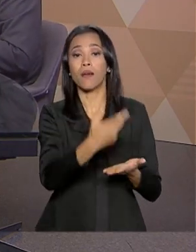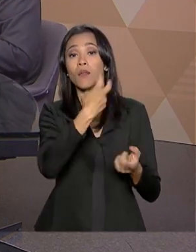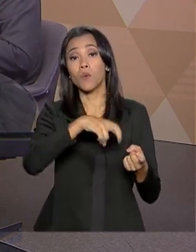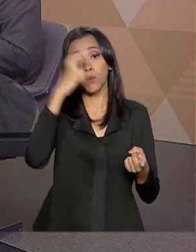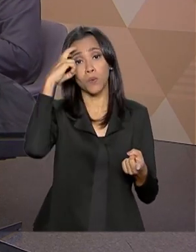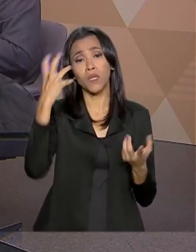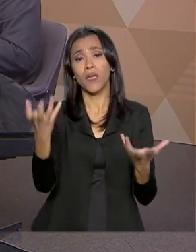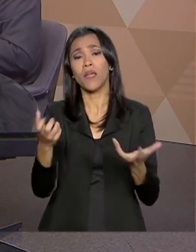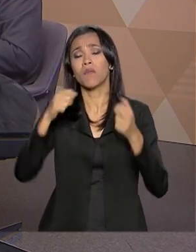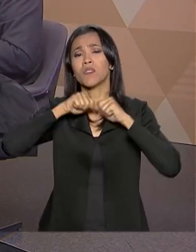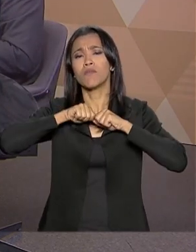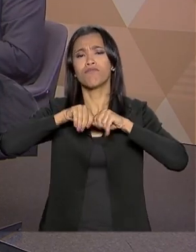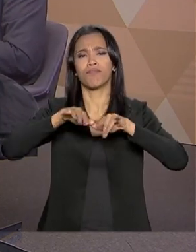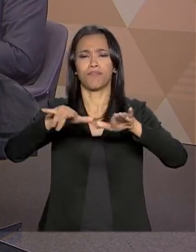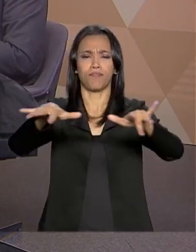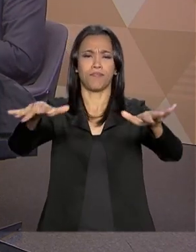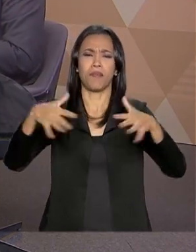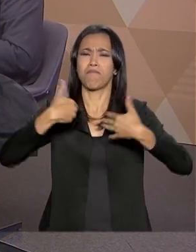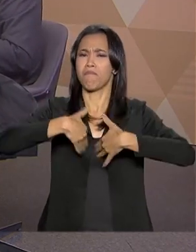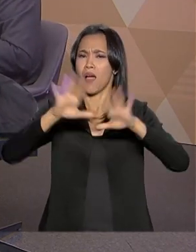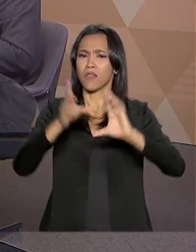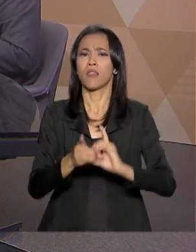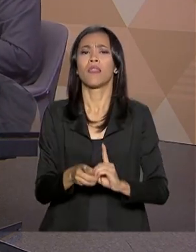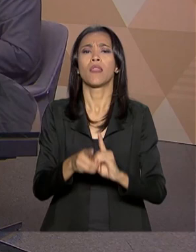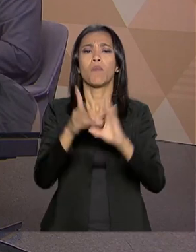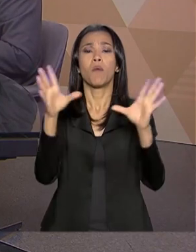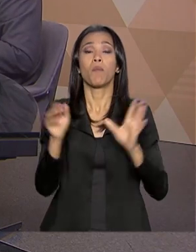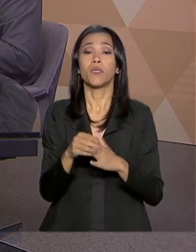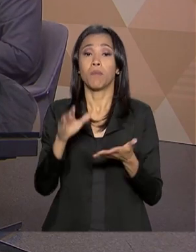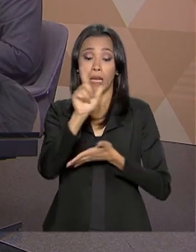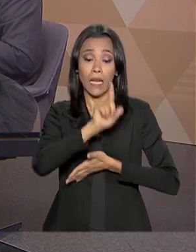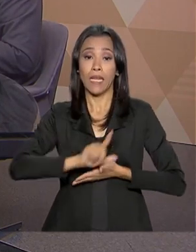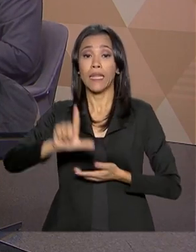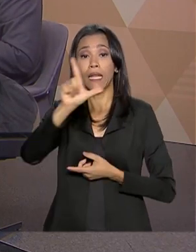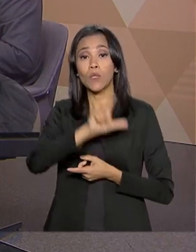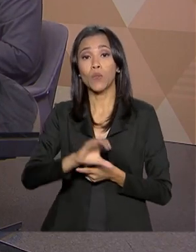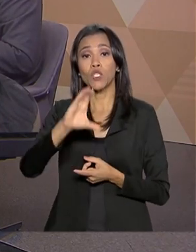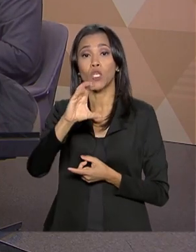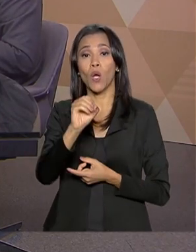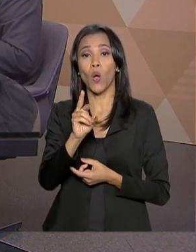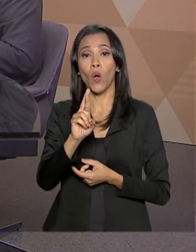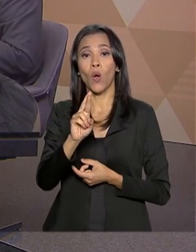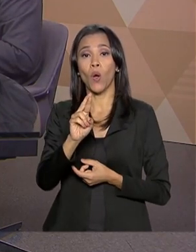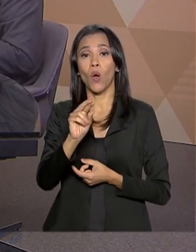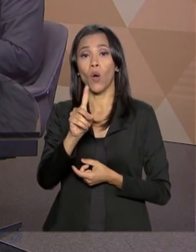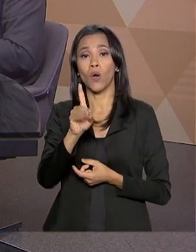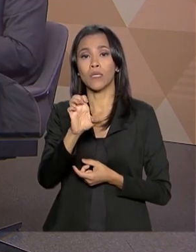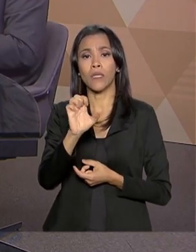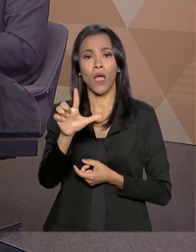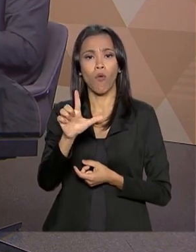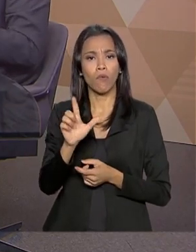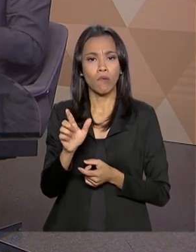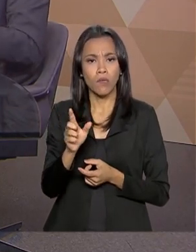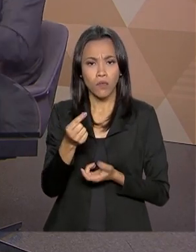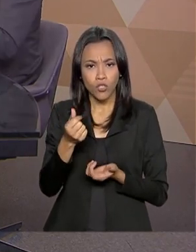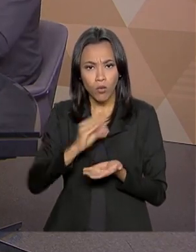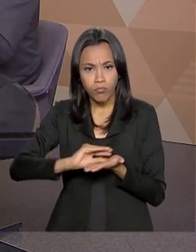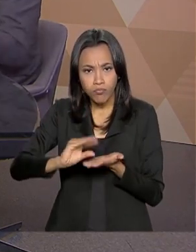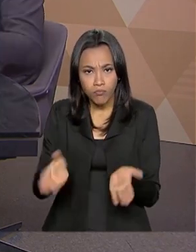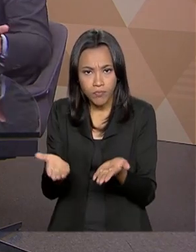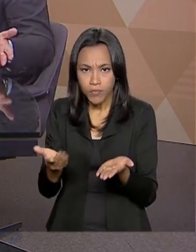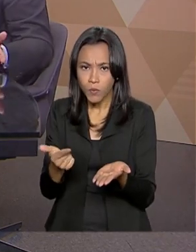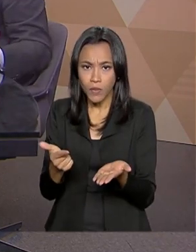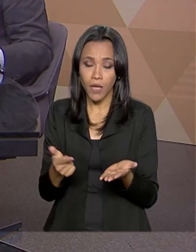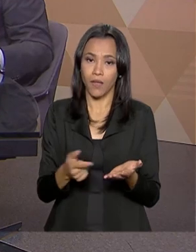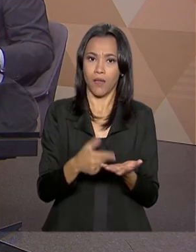disseminado, democratizado, mas a literatura do Cordel não tem incentivo nenhum da lei ONU. O CIC